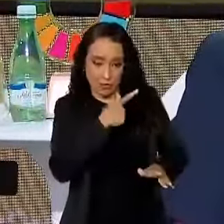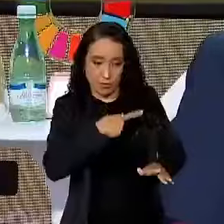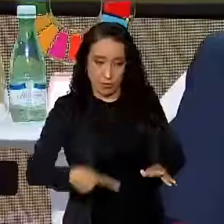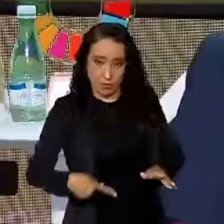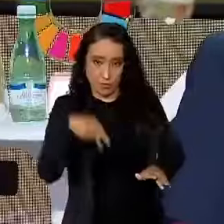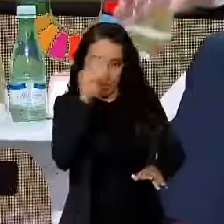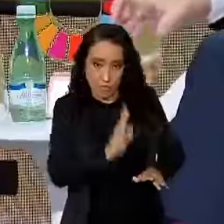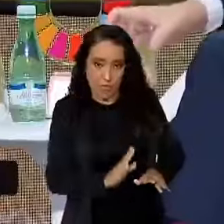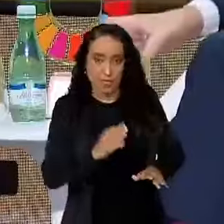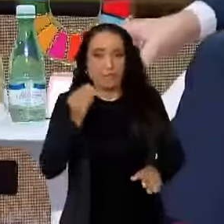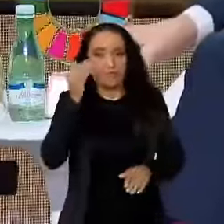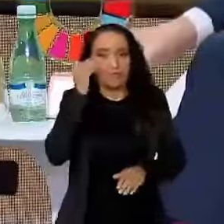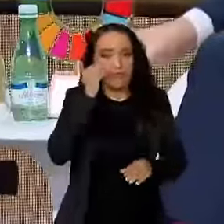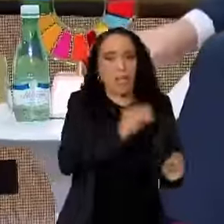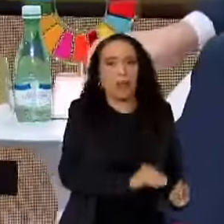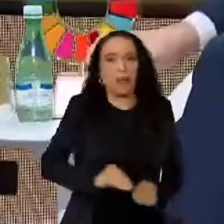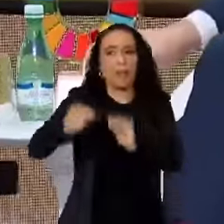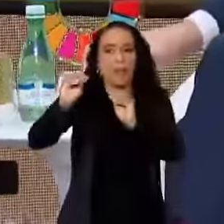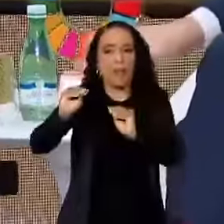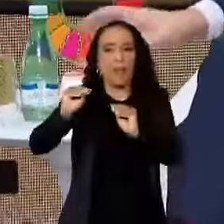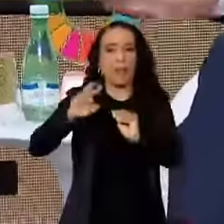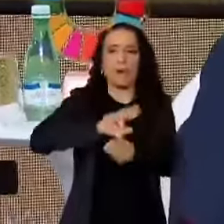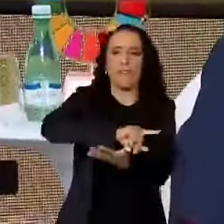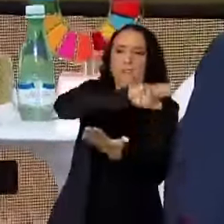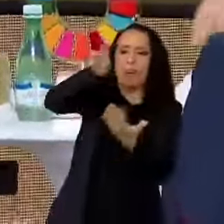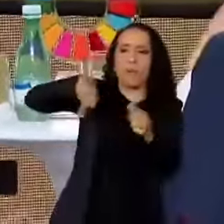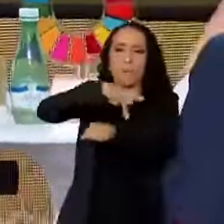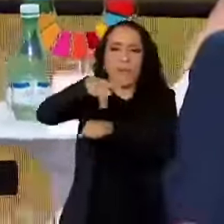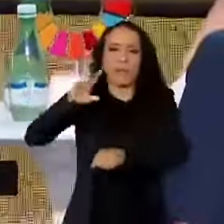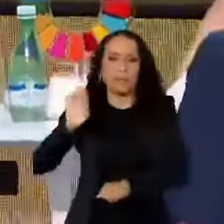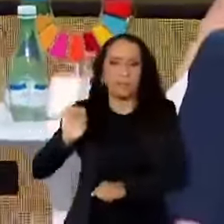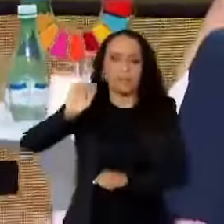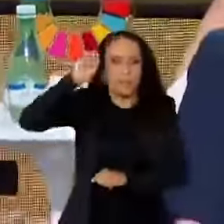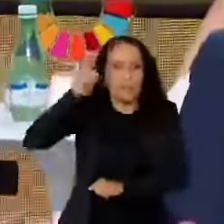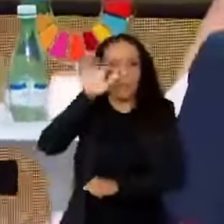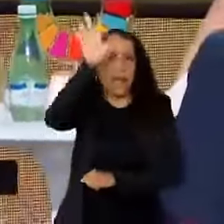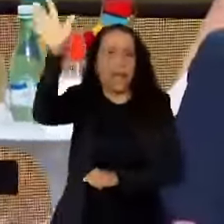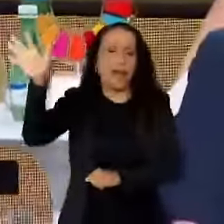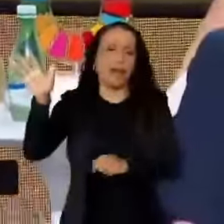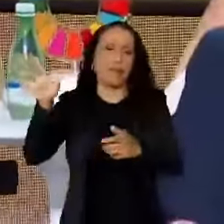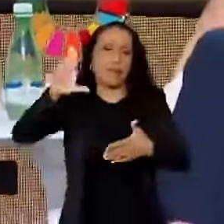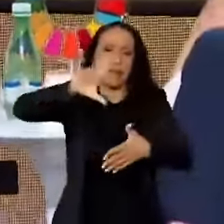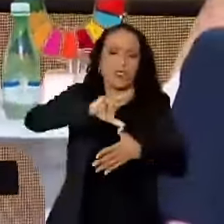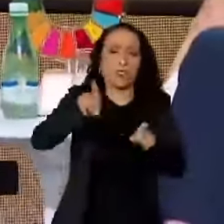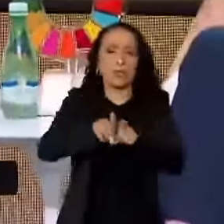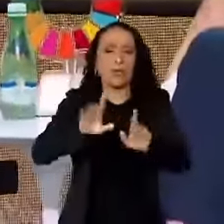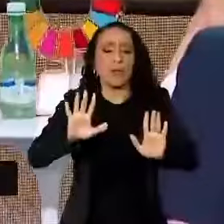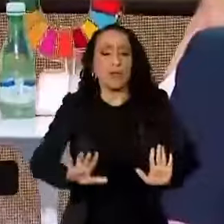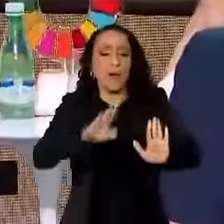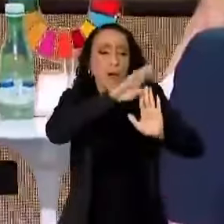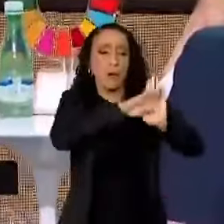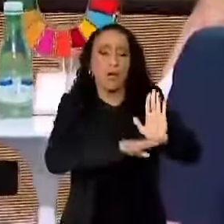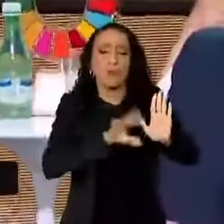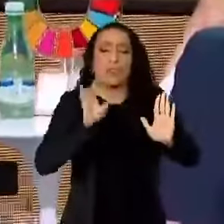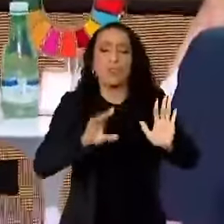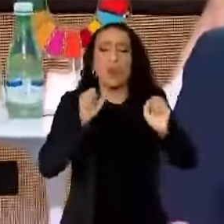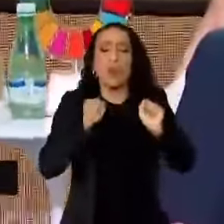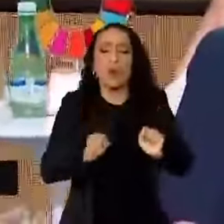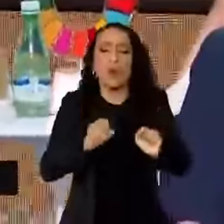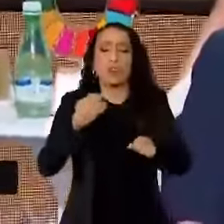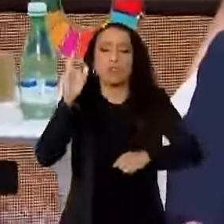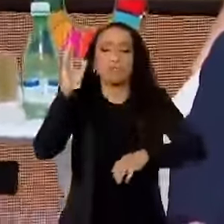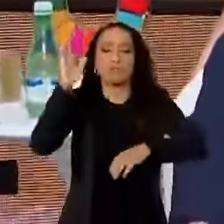tentei levar o programa para vários países africanos, para vários países latino-americanos. Agora, esse programa, ele só pode ser